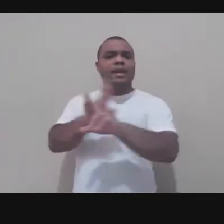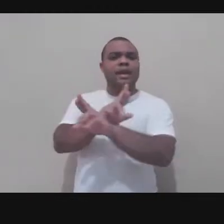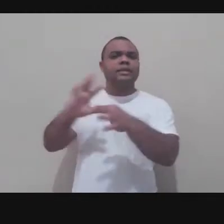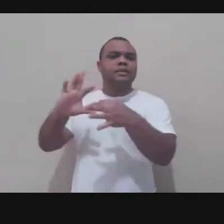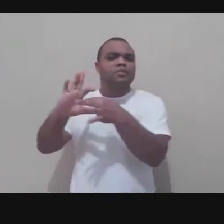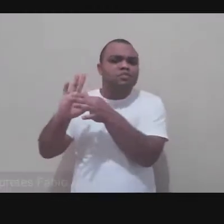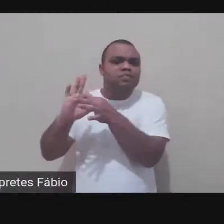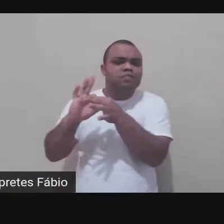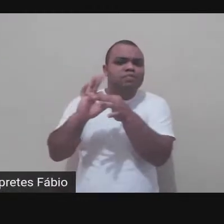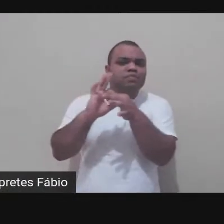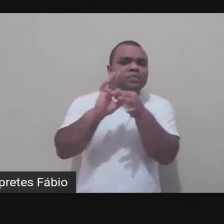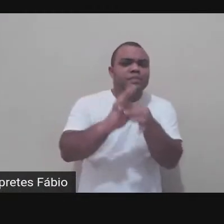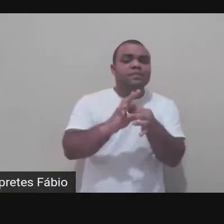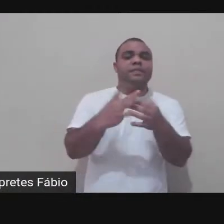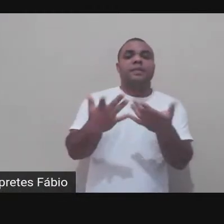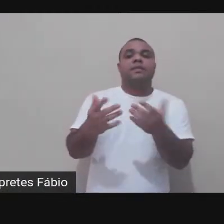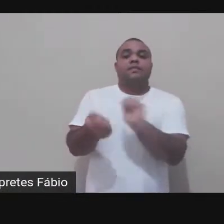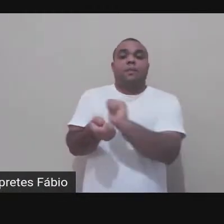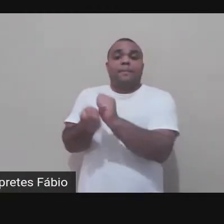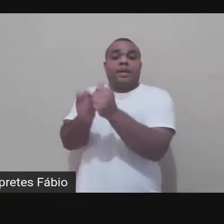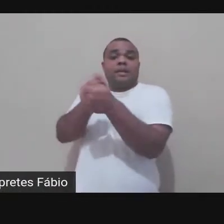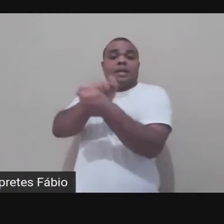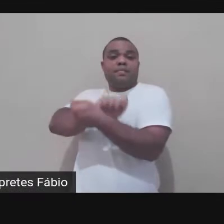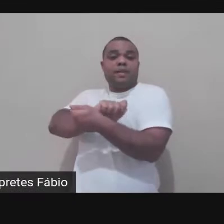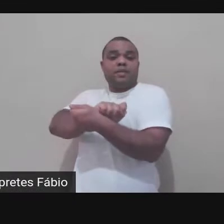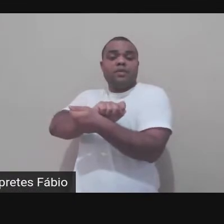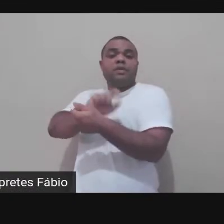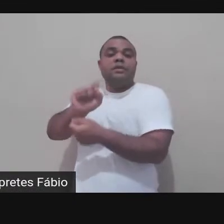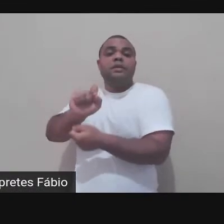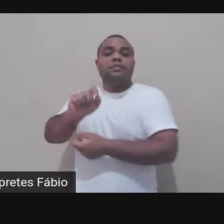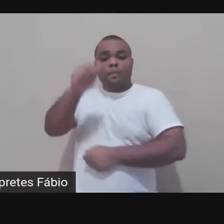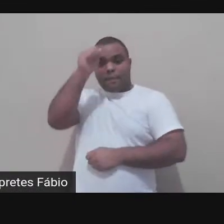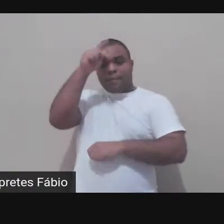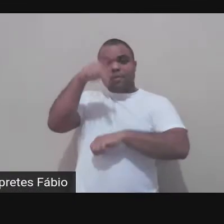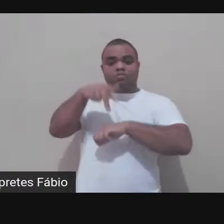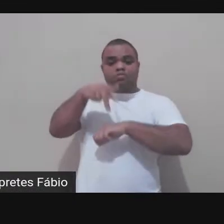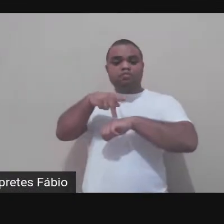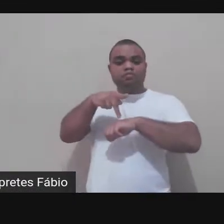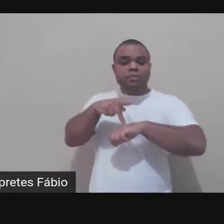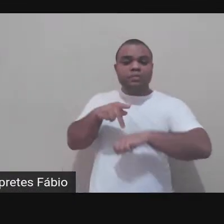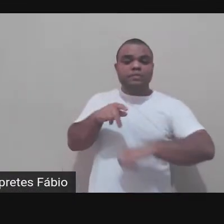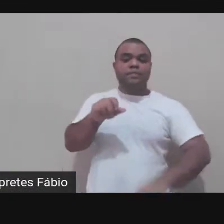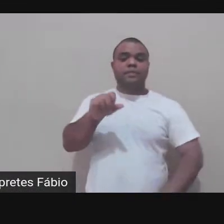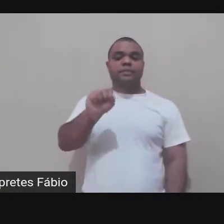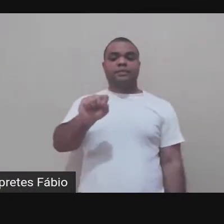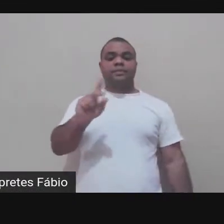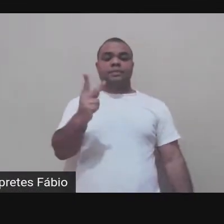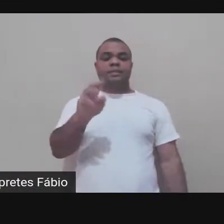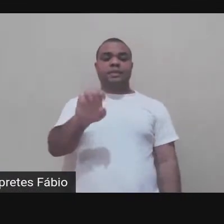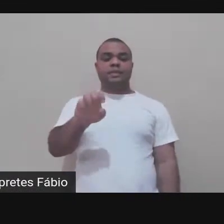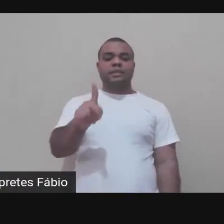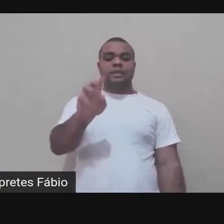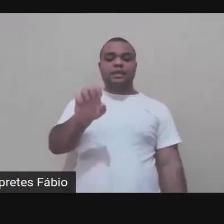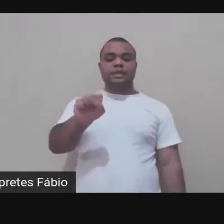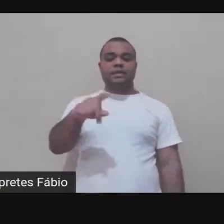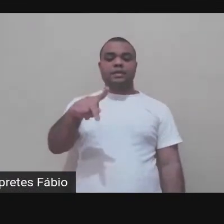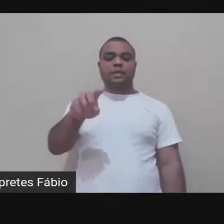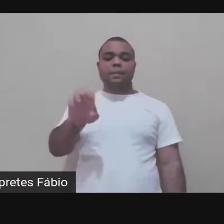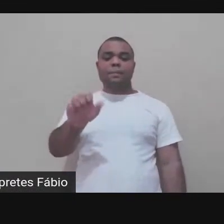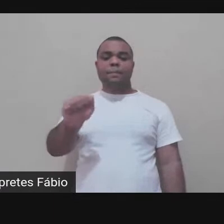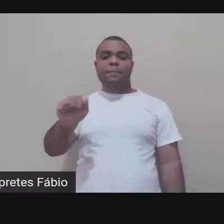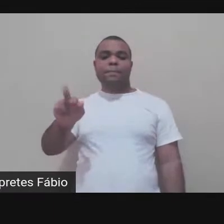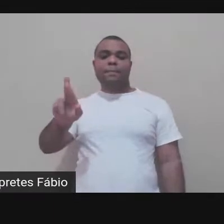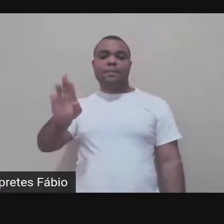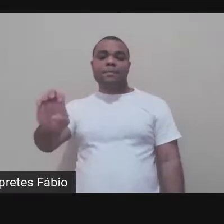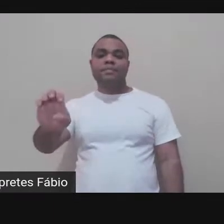Plus que eram adaptações de Shakespeare onde é que elas se coincidiam e onde é que elas eram diferentes então me